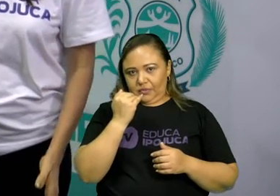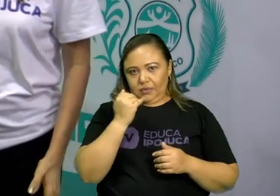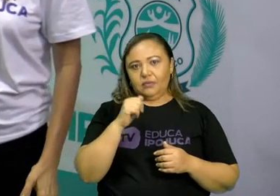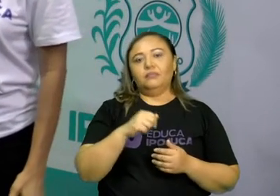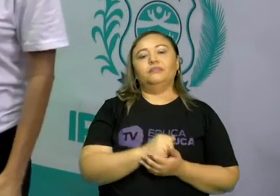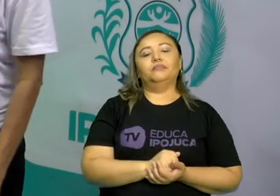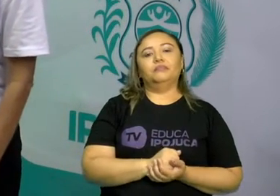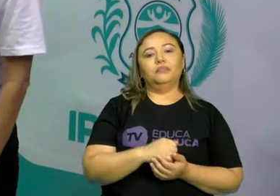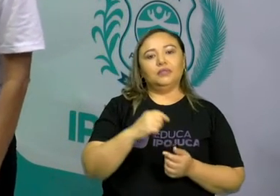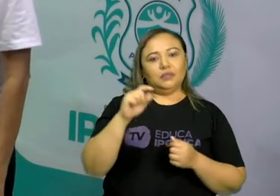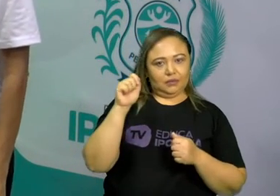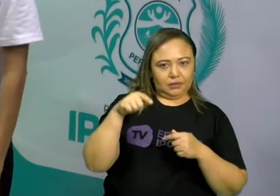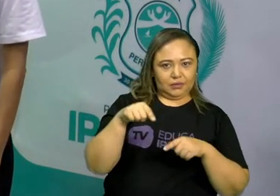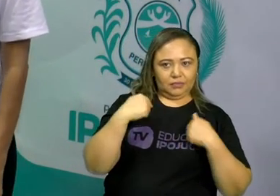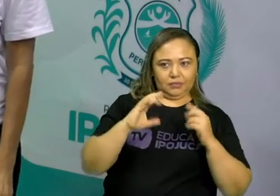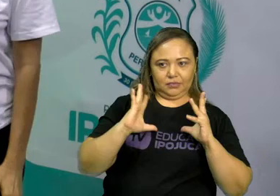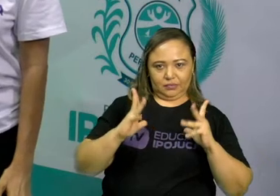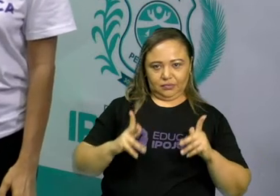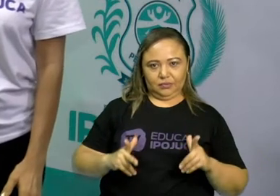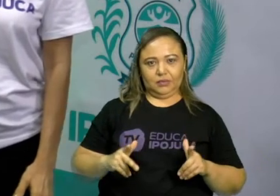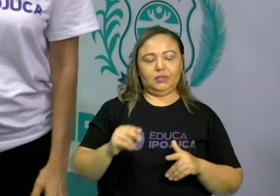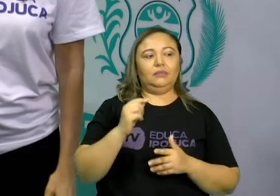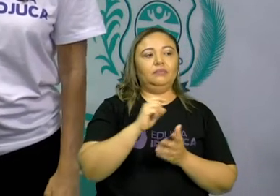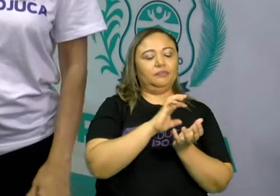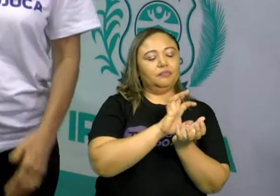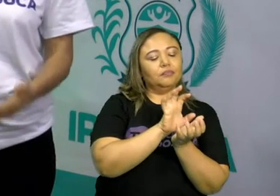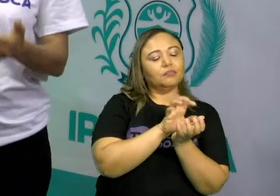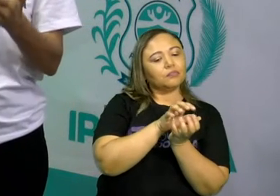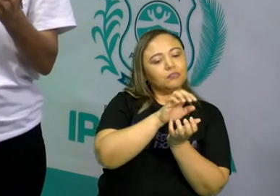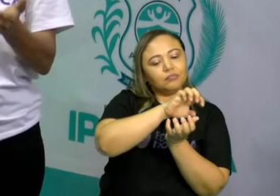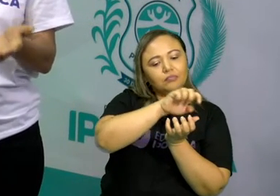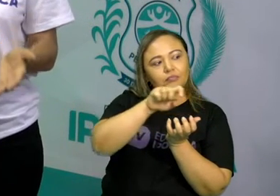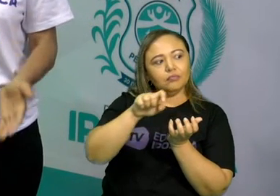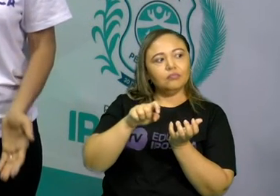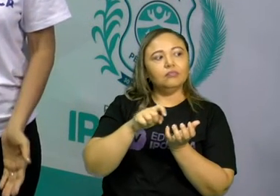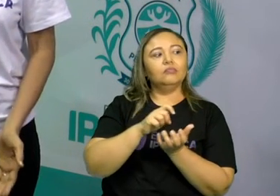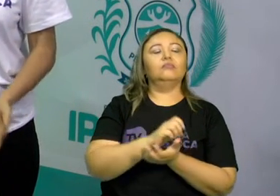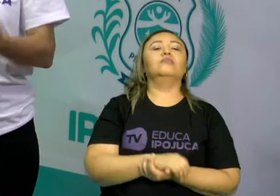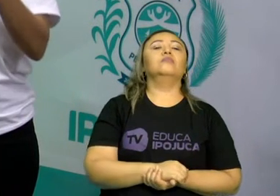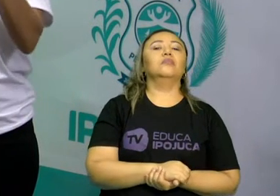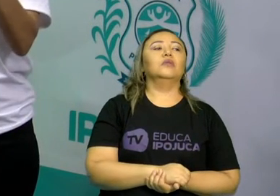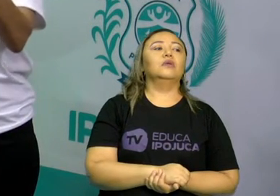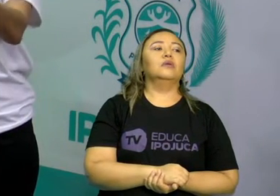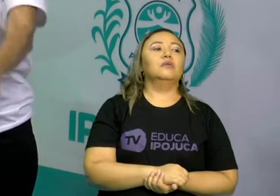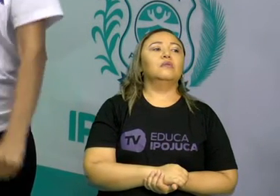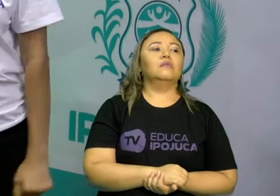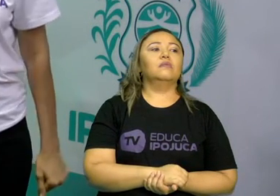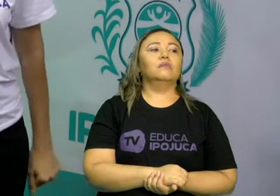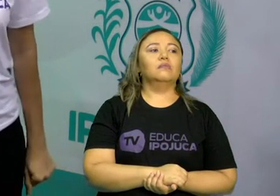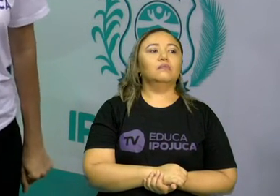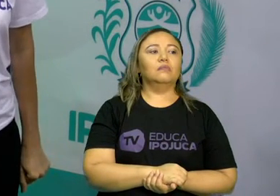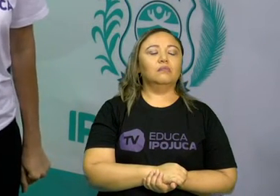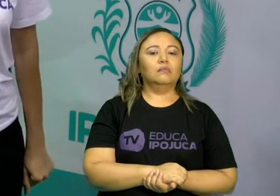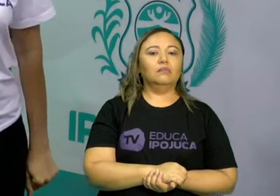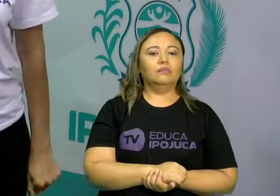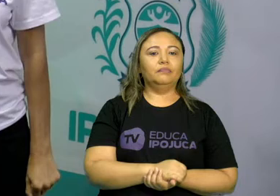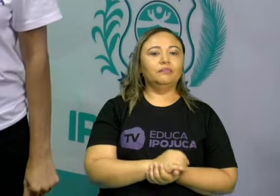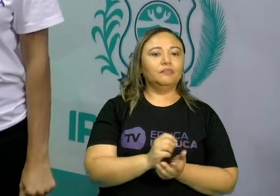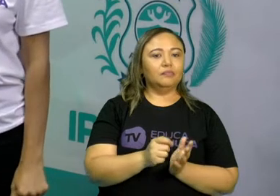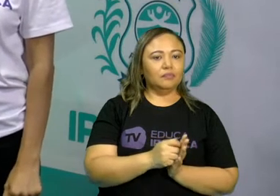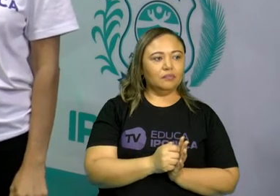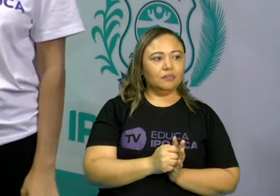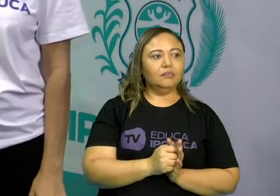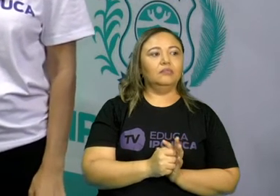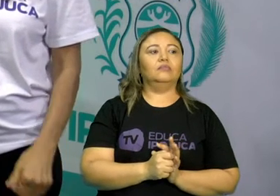necessário isso. Então, faça essa observação, descubra quantos dentinhos você tem. Coloca em prática